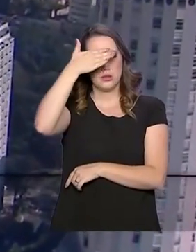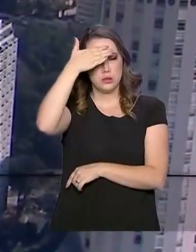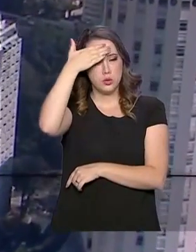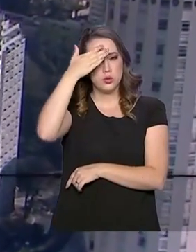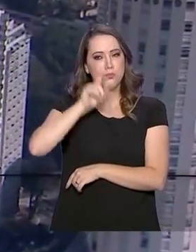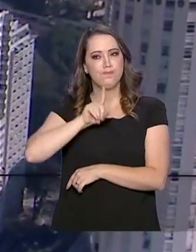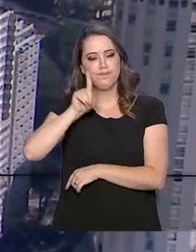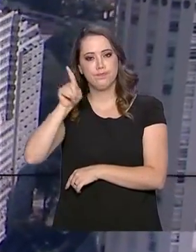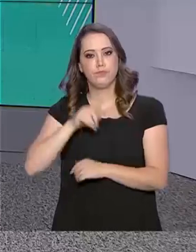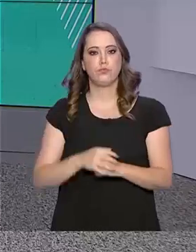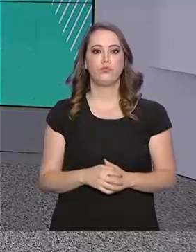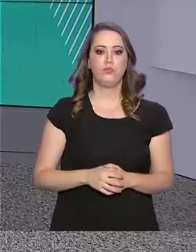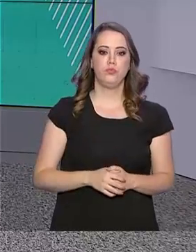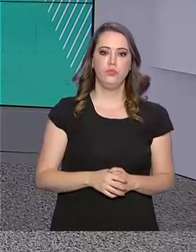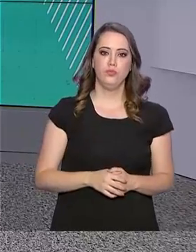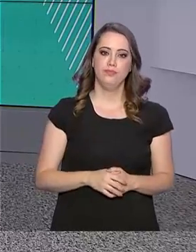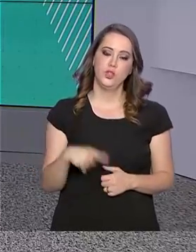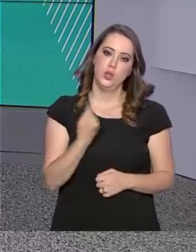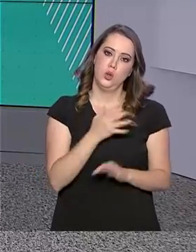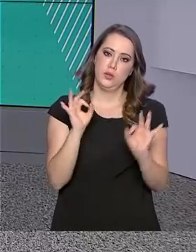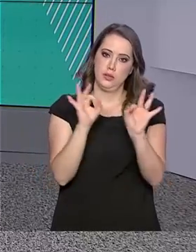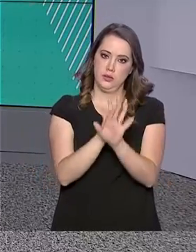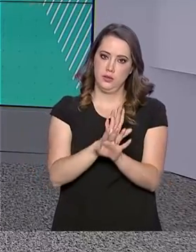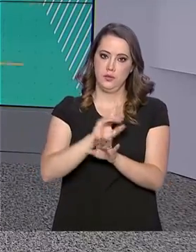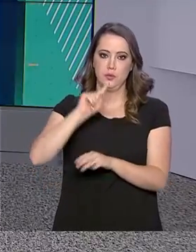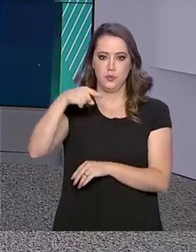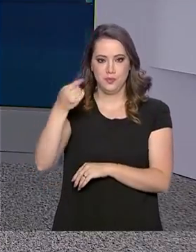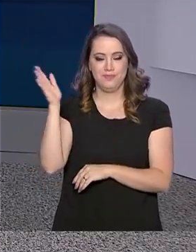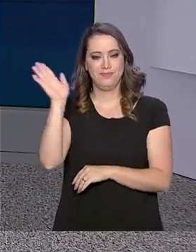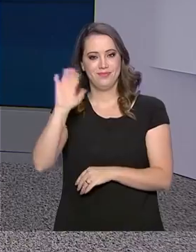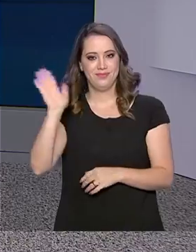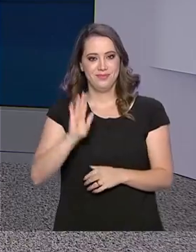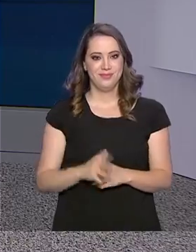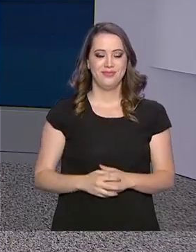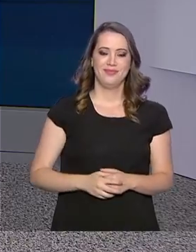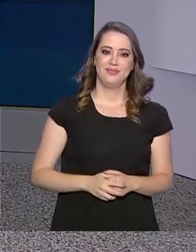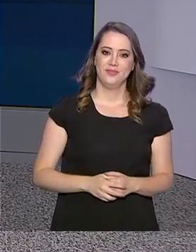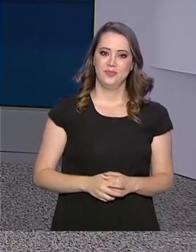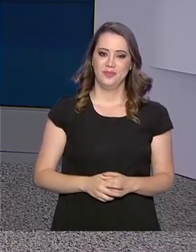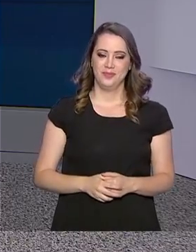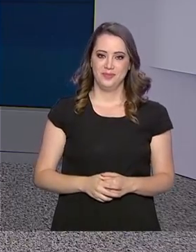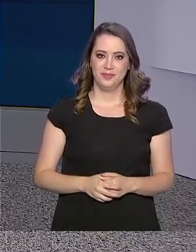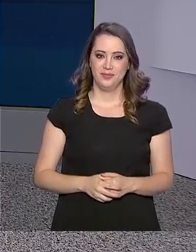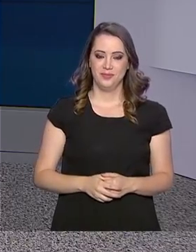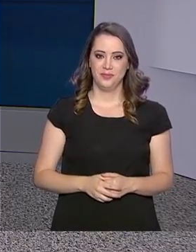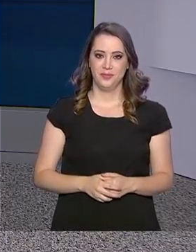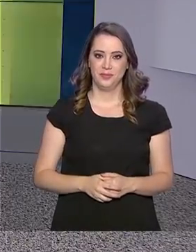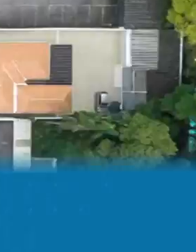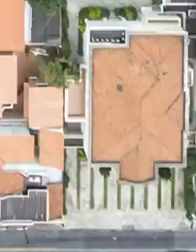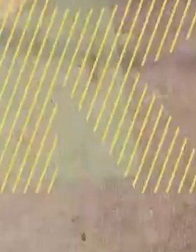Arábia Saudita. O governo agora fica por aqui. Nos vemos na próxima edição. Até lá!